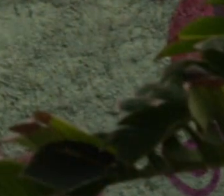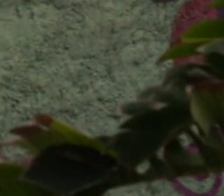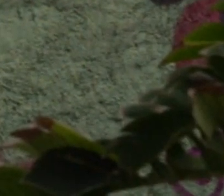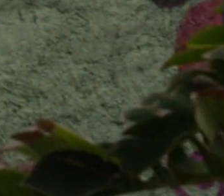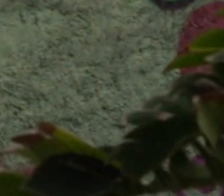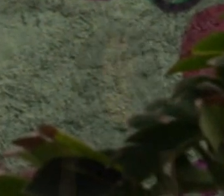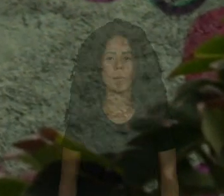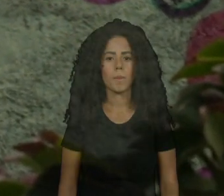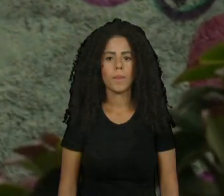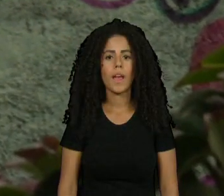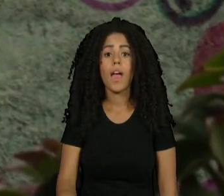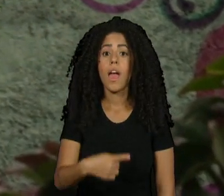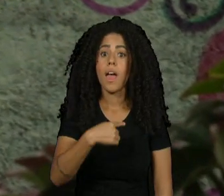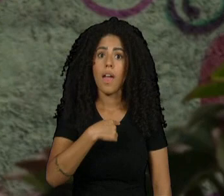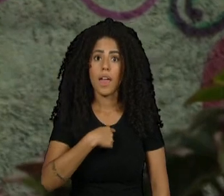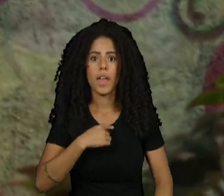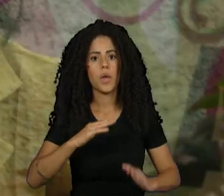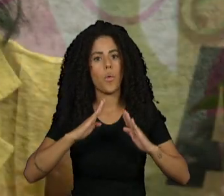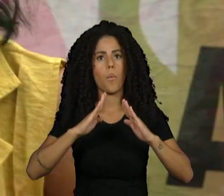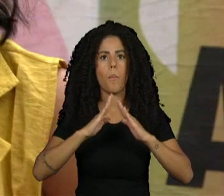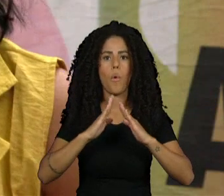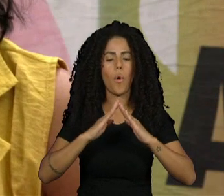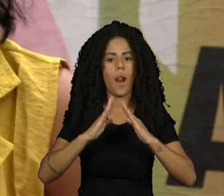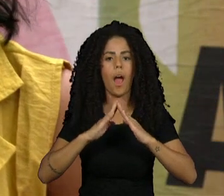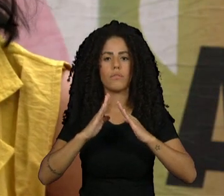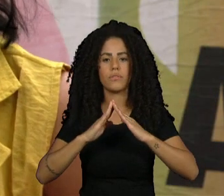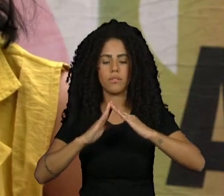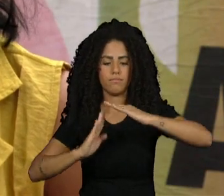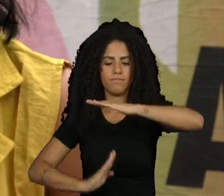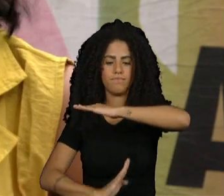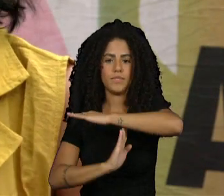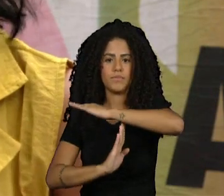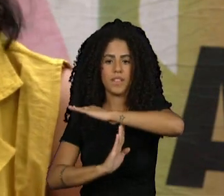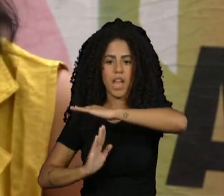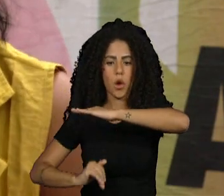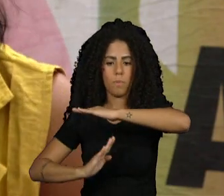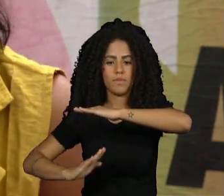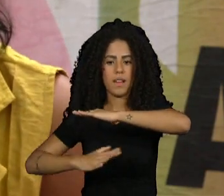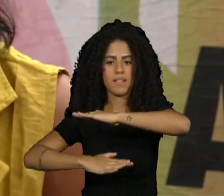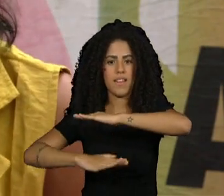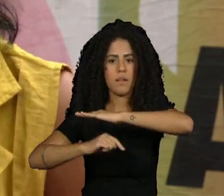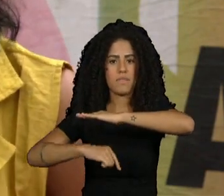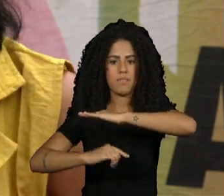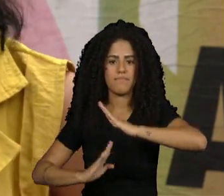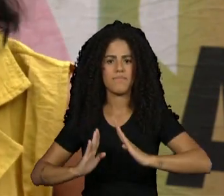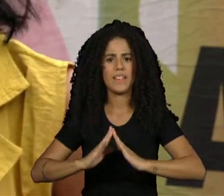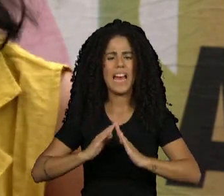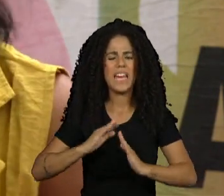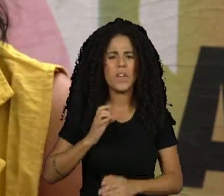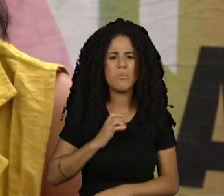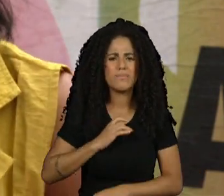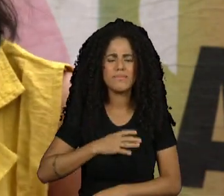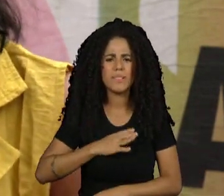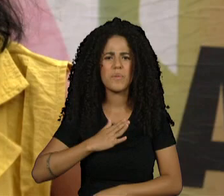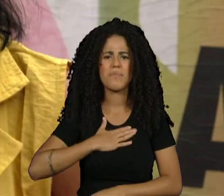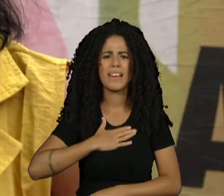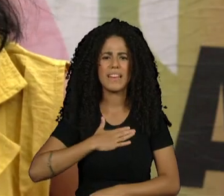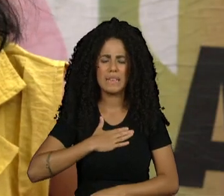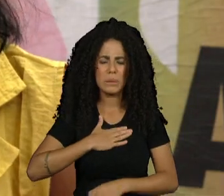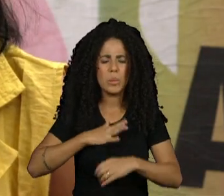Eu morava debaixo do viaduto, três anos atrás. Estava muito doente, muito drogada.